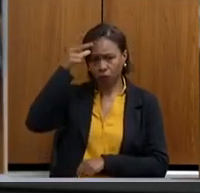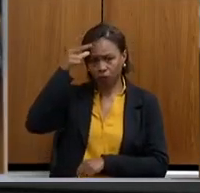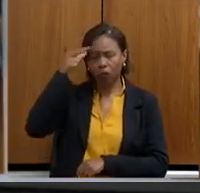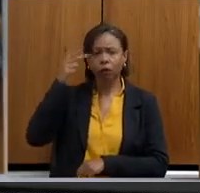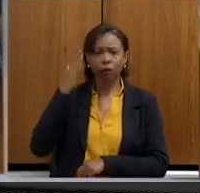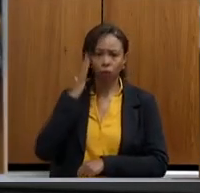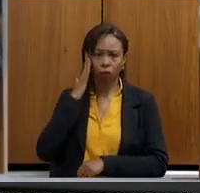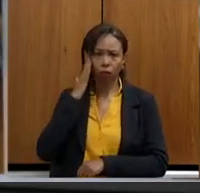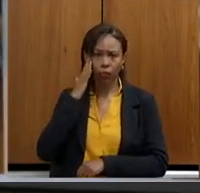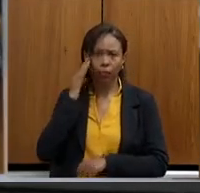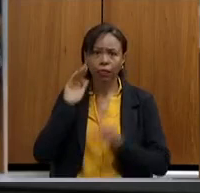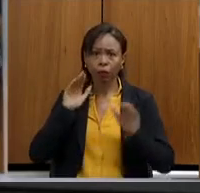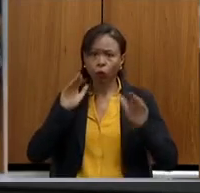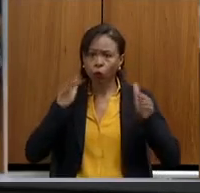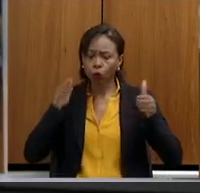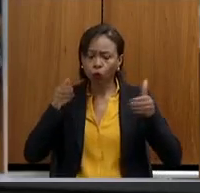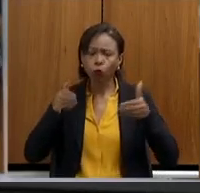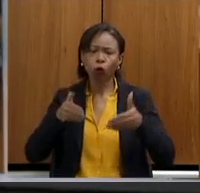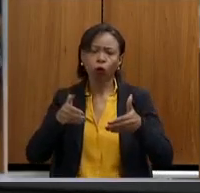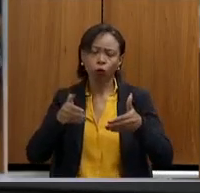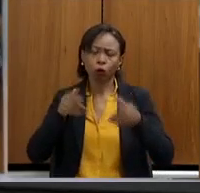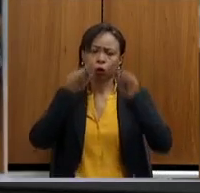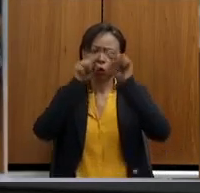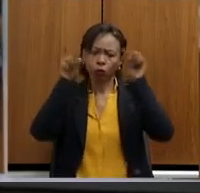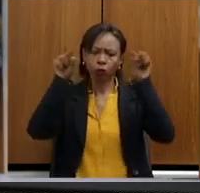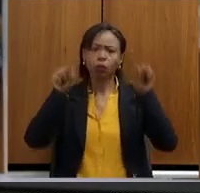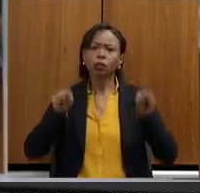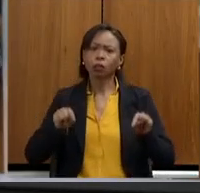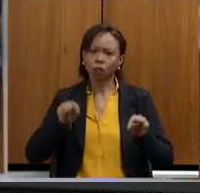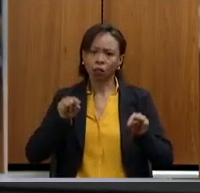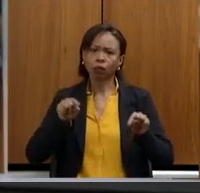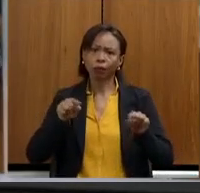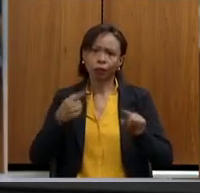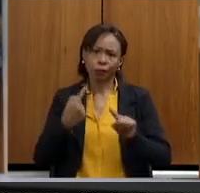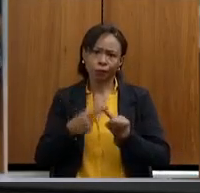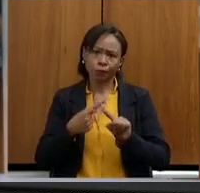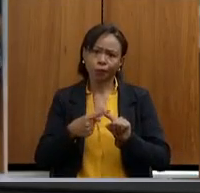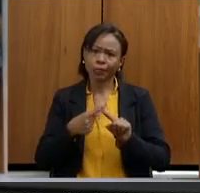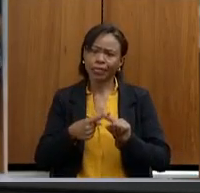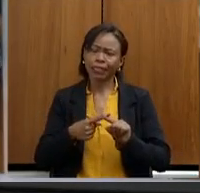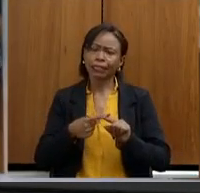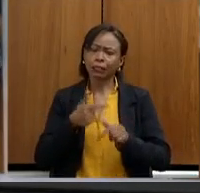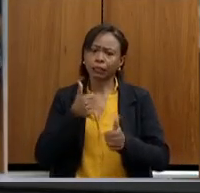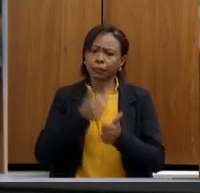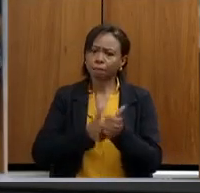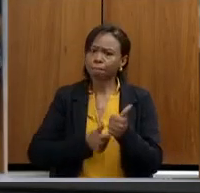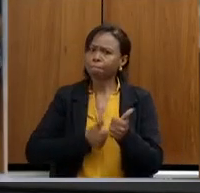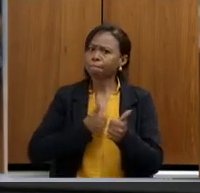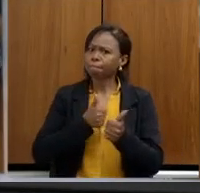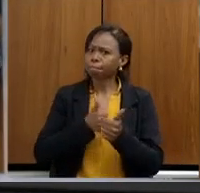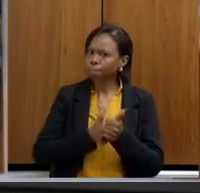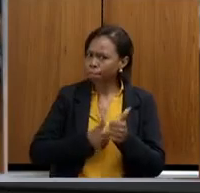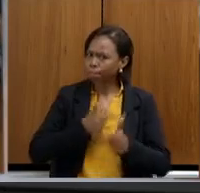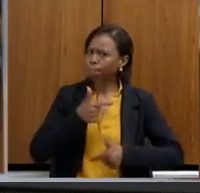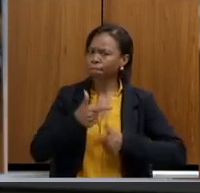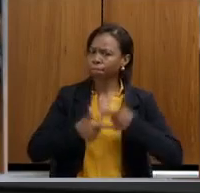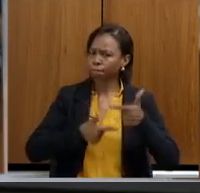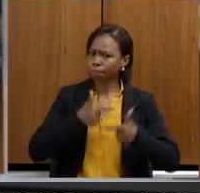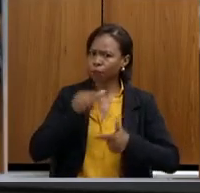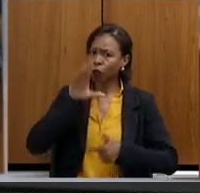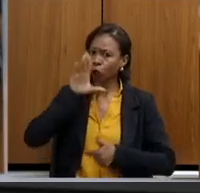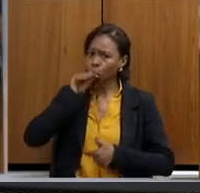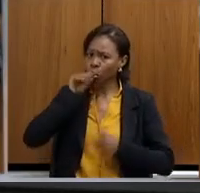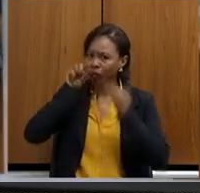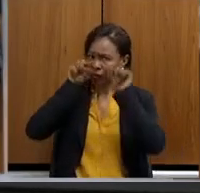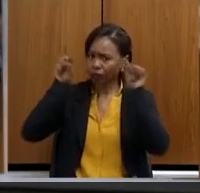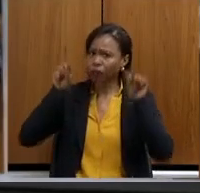essa atenção aos nossos servidores, que, afinal de contas, na batuta de uma servidora de Estado, que é